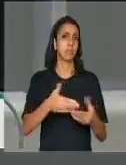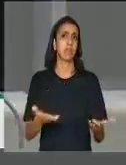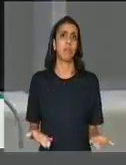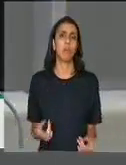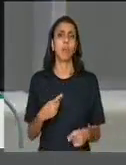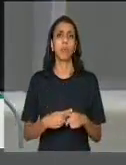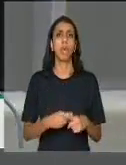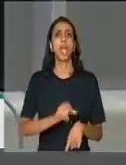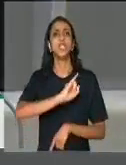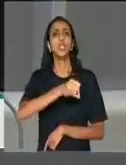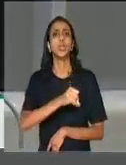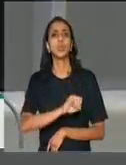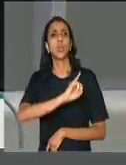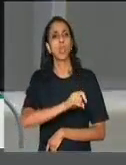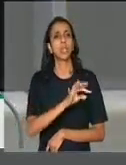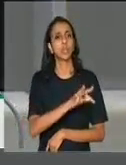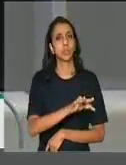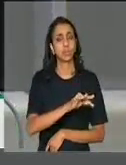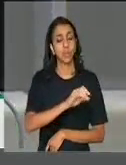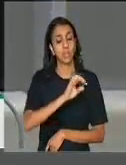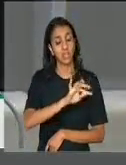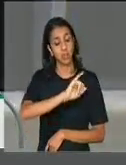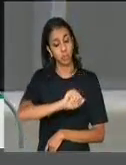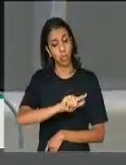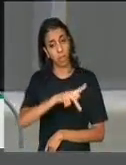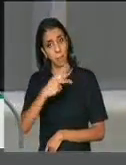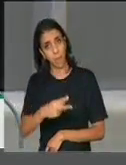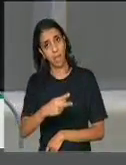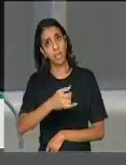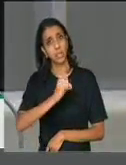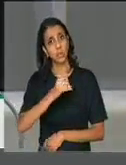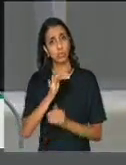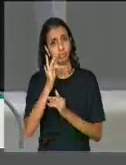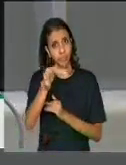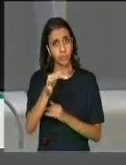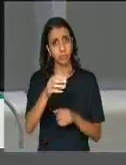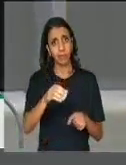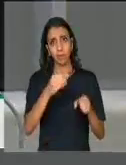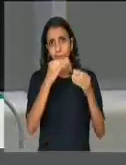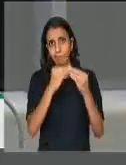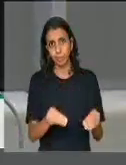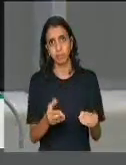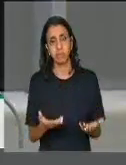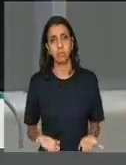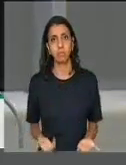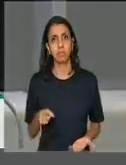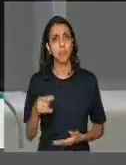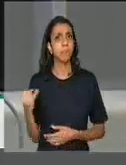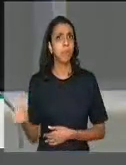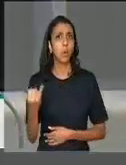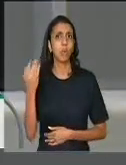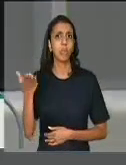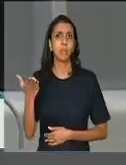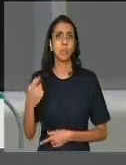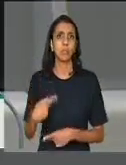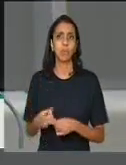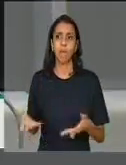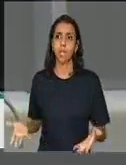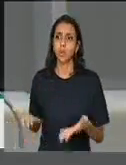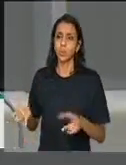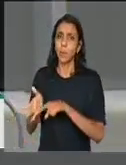juros de longo prazo, que é um elemento fundamental para a expansão da pesquisa para o desenvolvimento